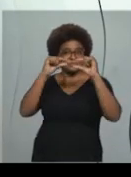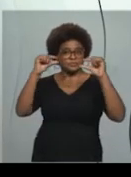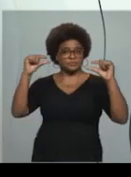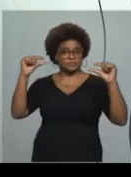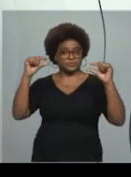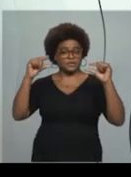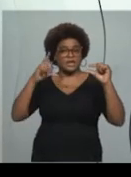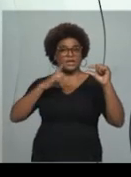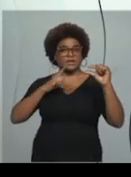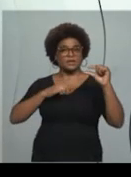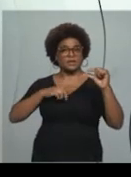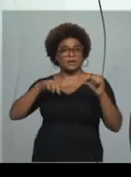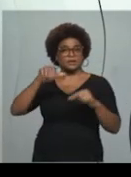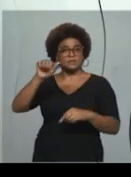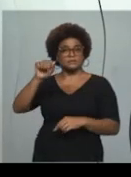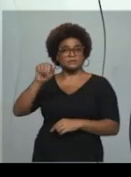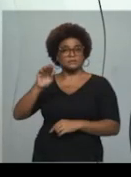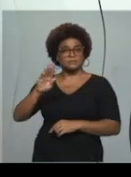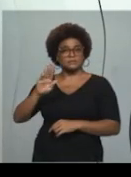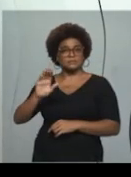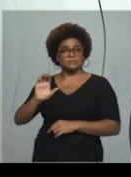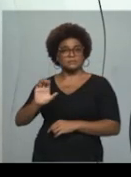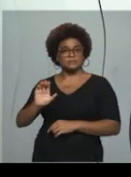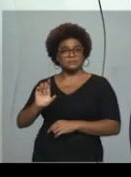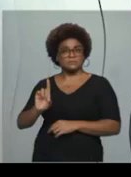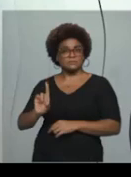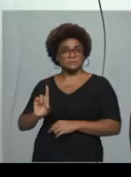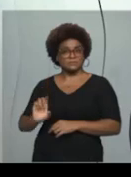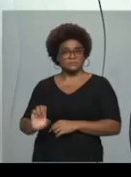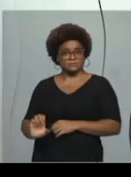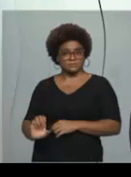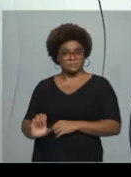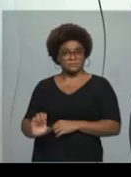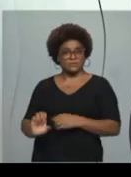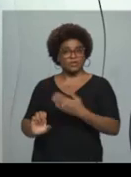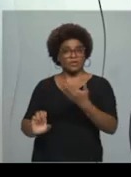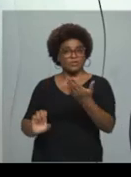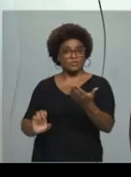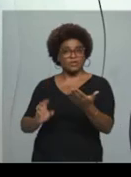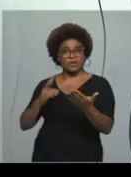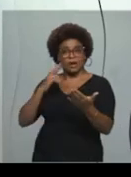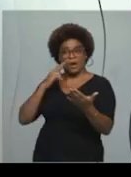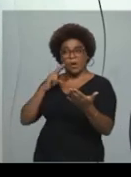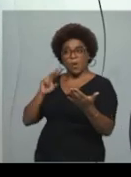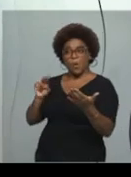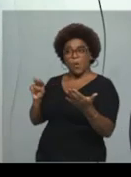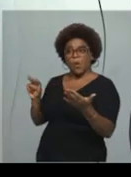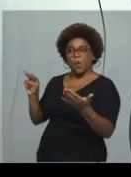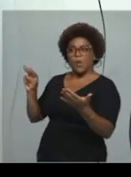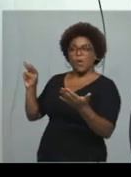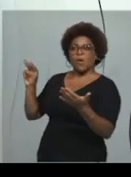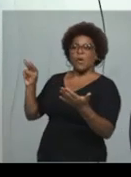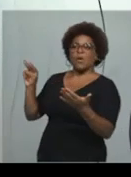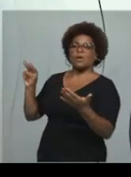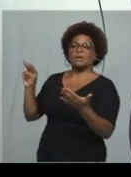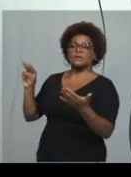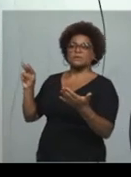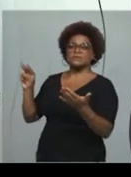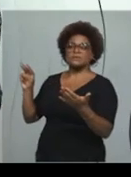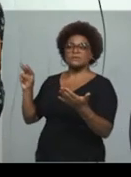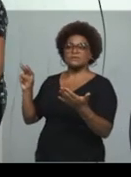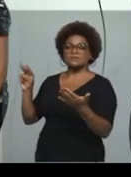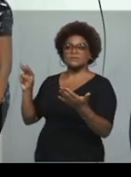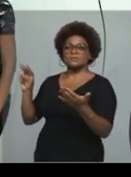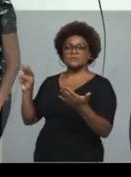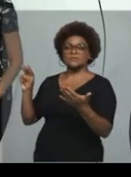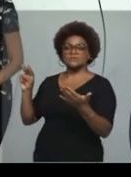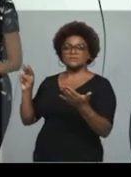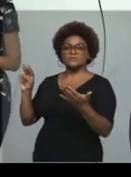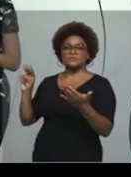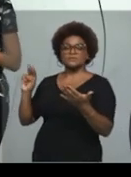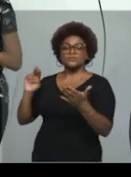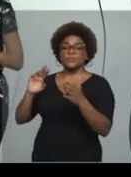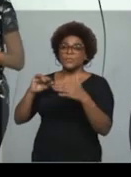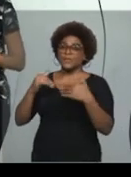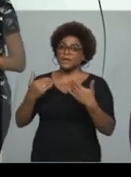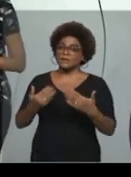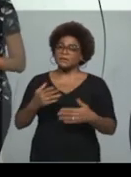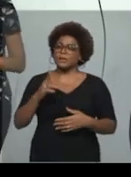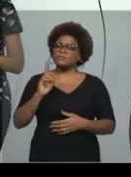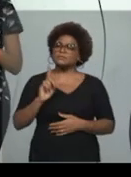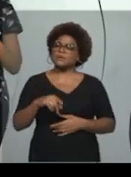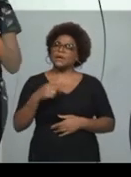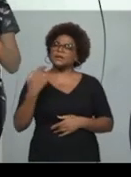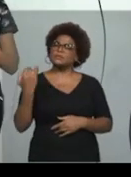que vocês possam visualizar aí uma questão, ok? Então, é